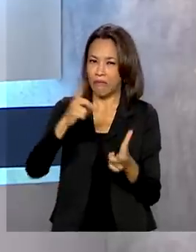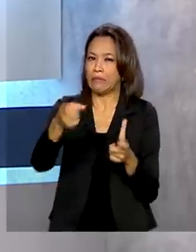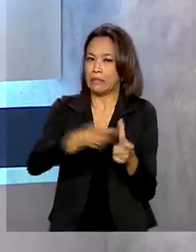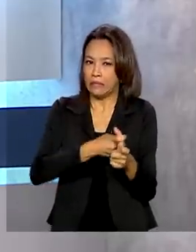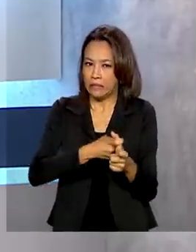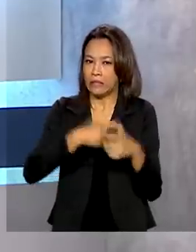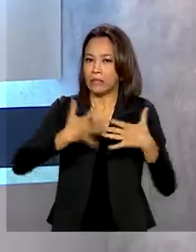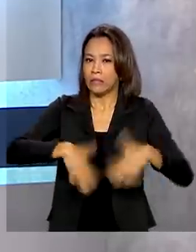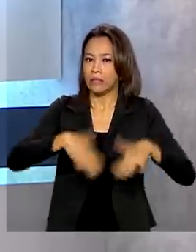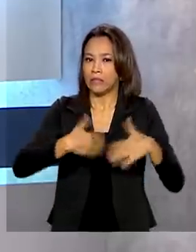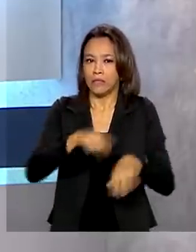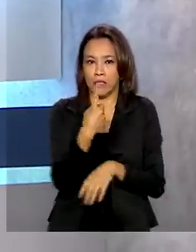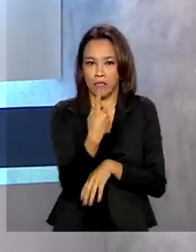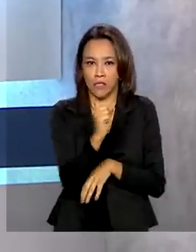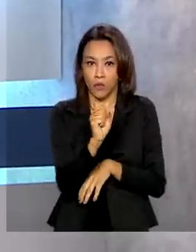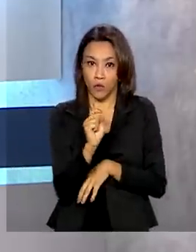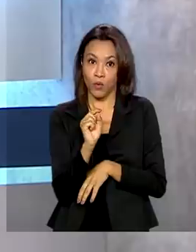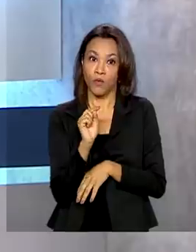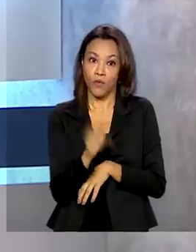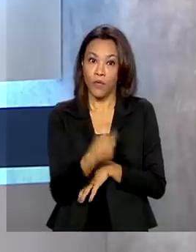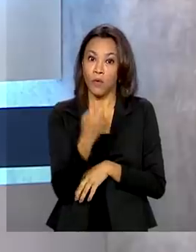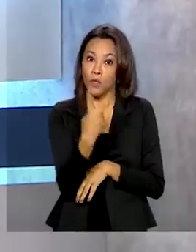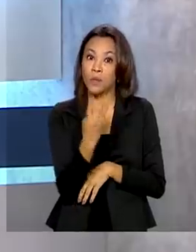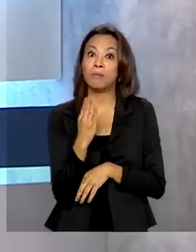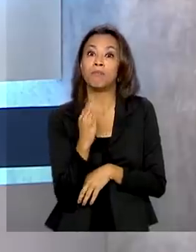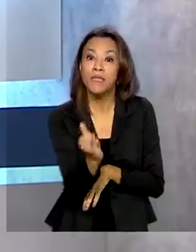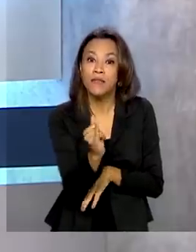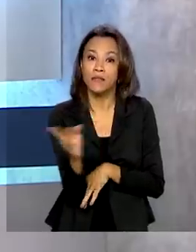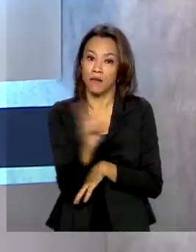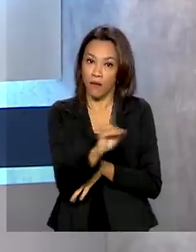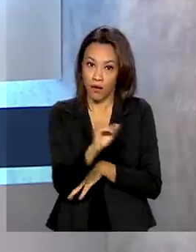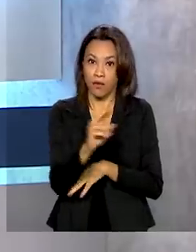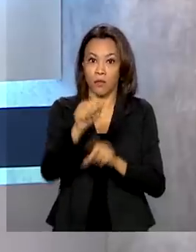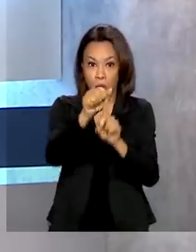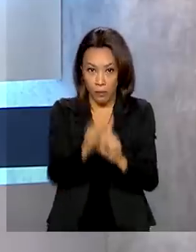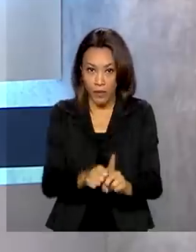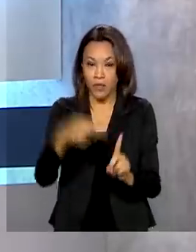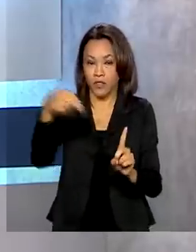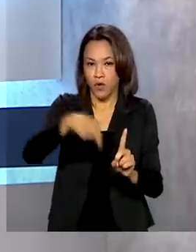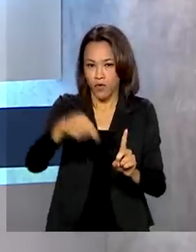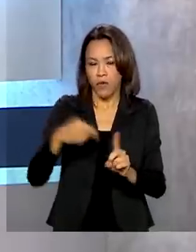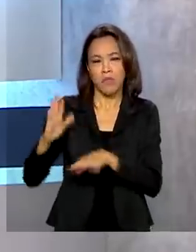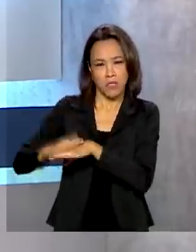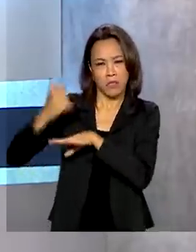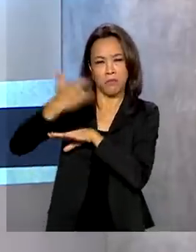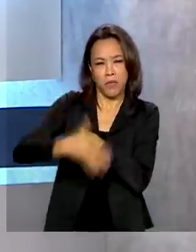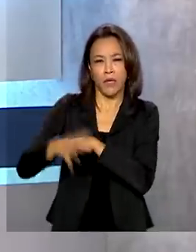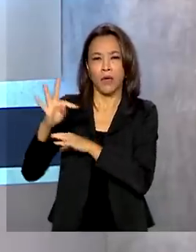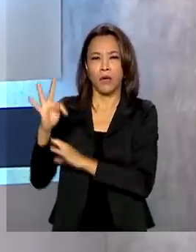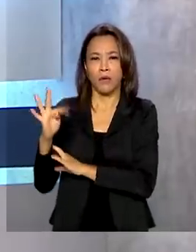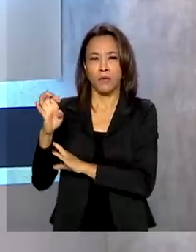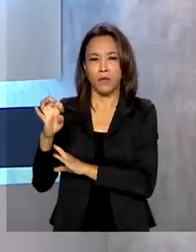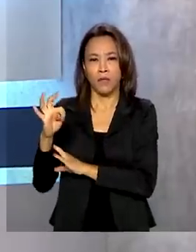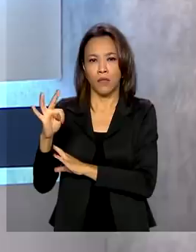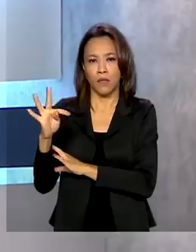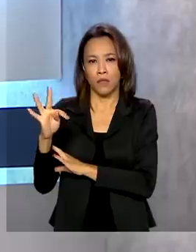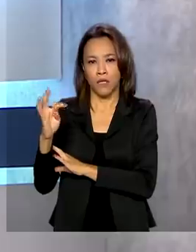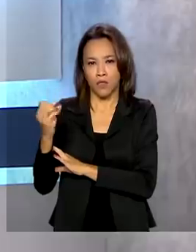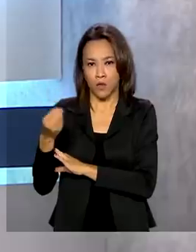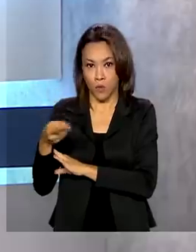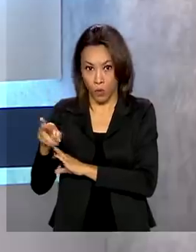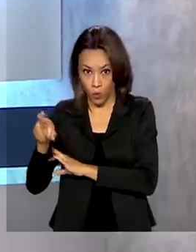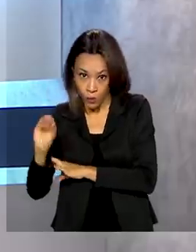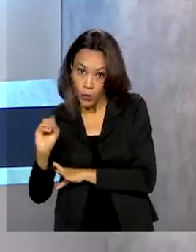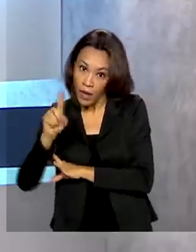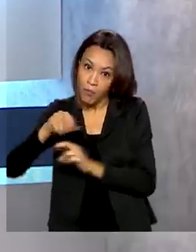18,2 bilhões de reais em novembro. De acordo com o Tesouro Nacional, o resultado pode ser atribuído ao aumento